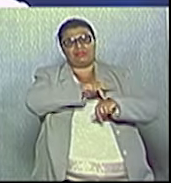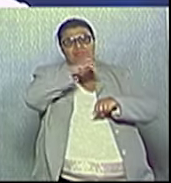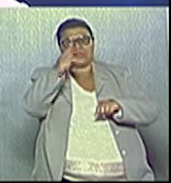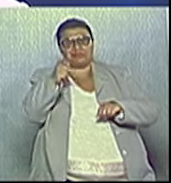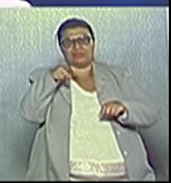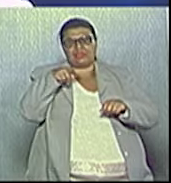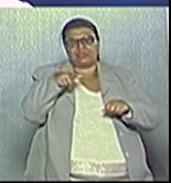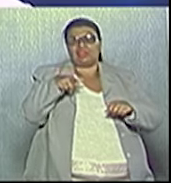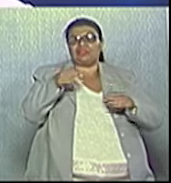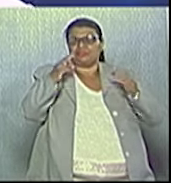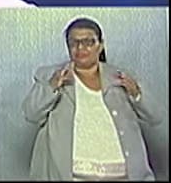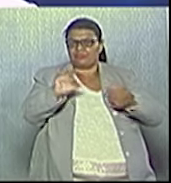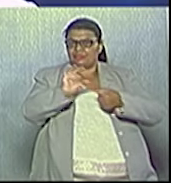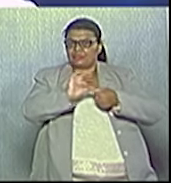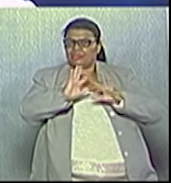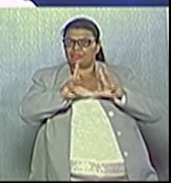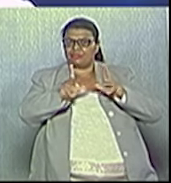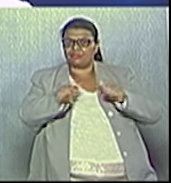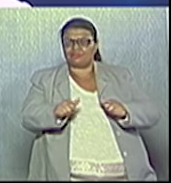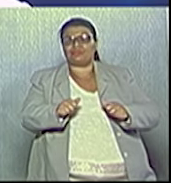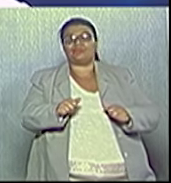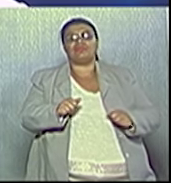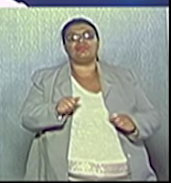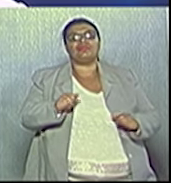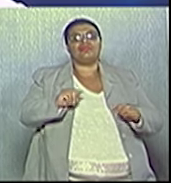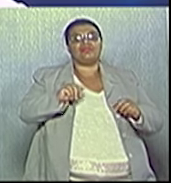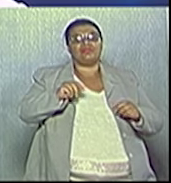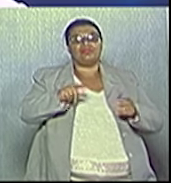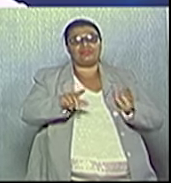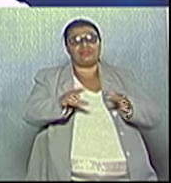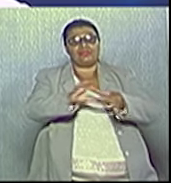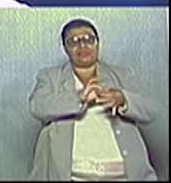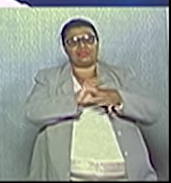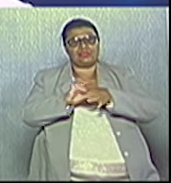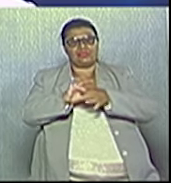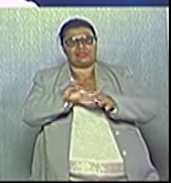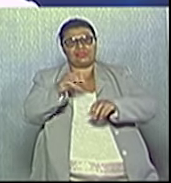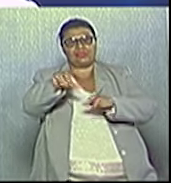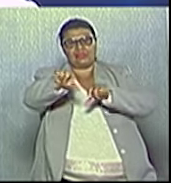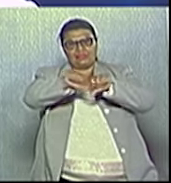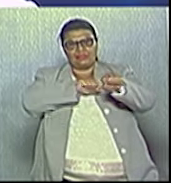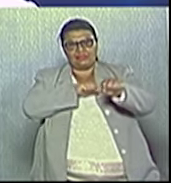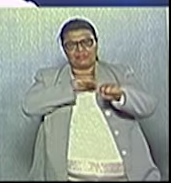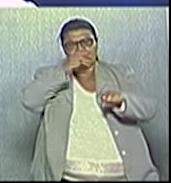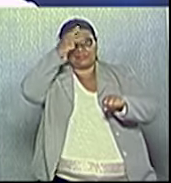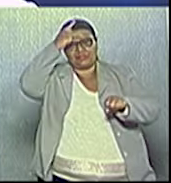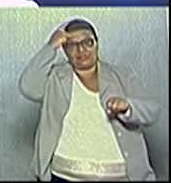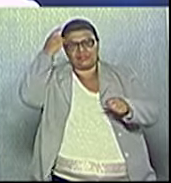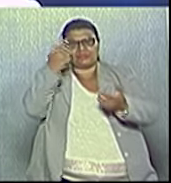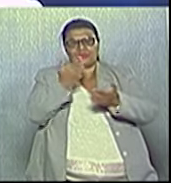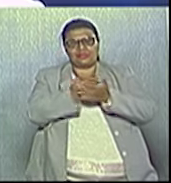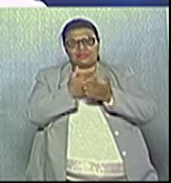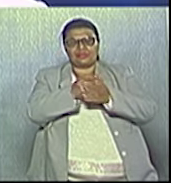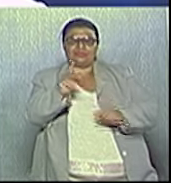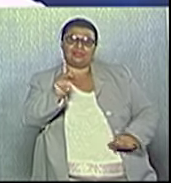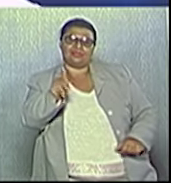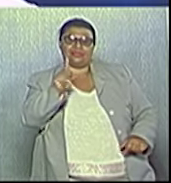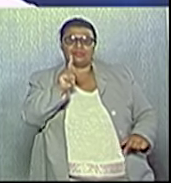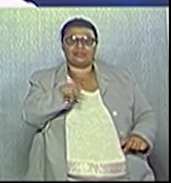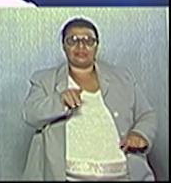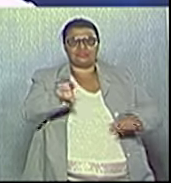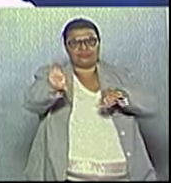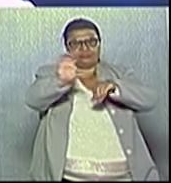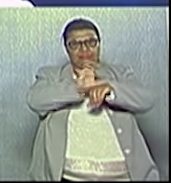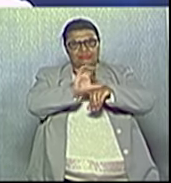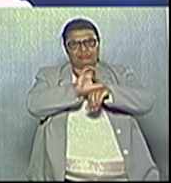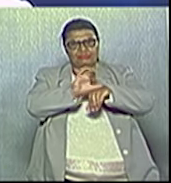eles deram conta de ter um IDEB alto. E isso faz parte da formação permanente dessas pessoas, desses professores, que